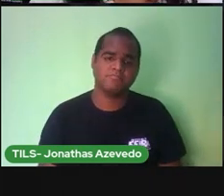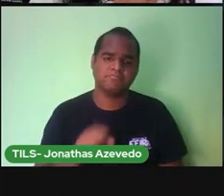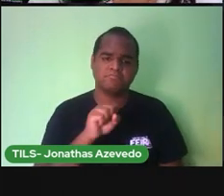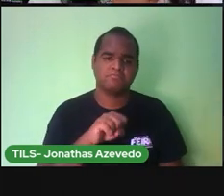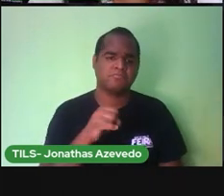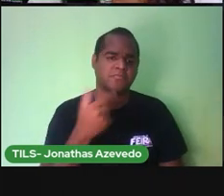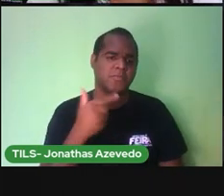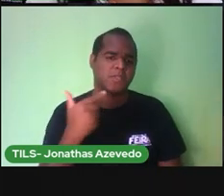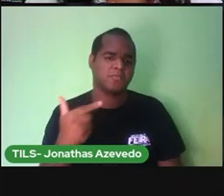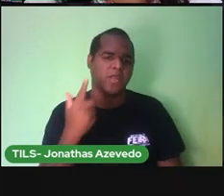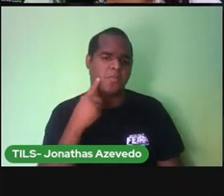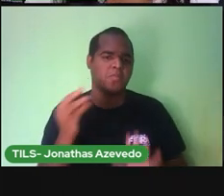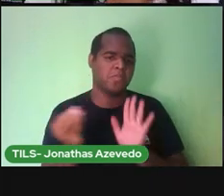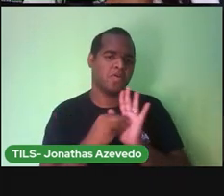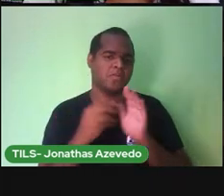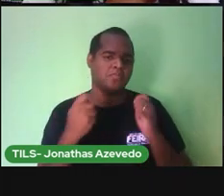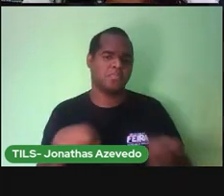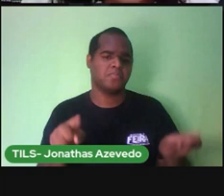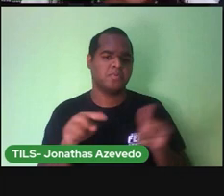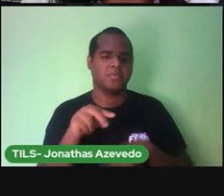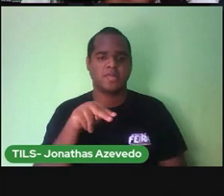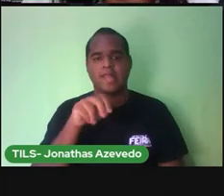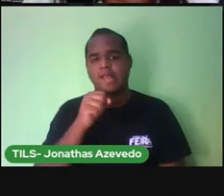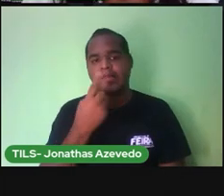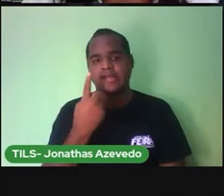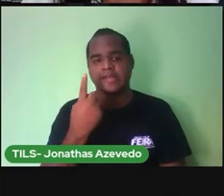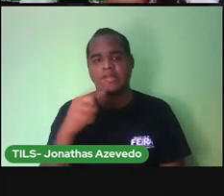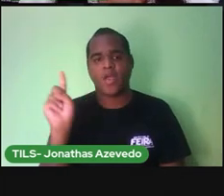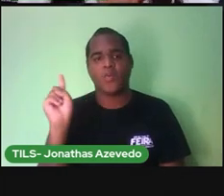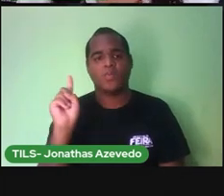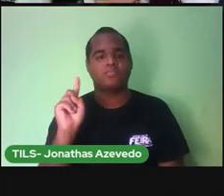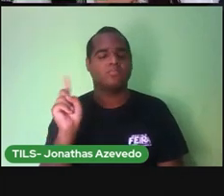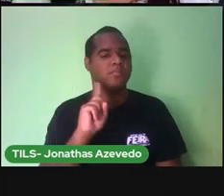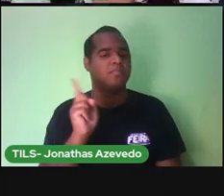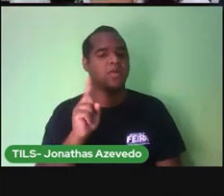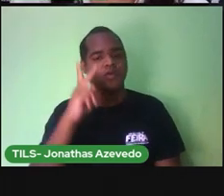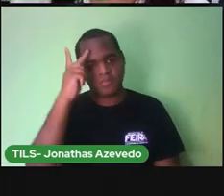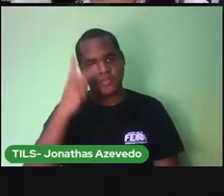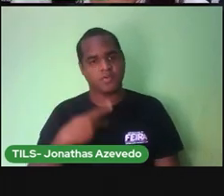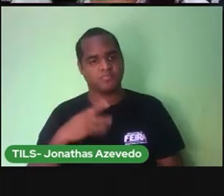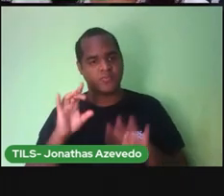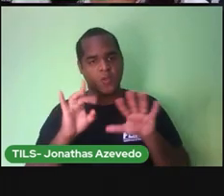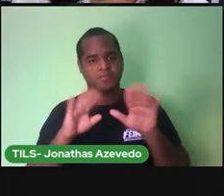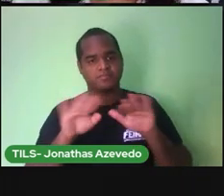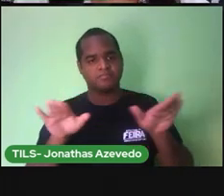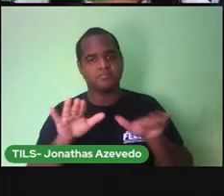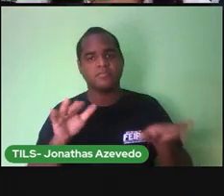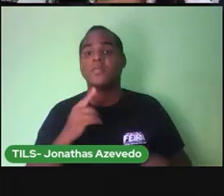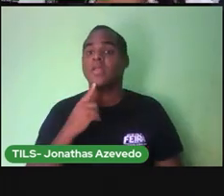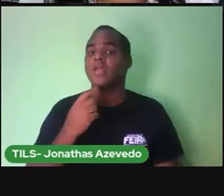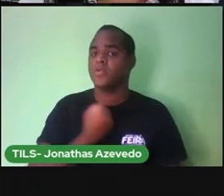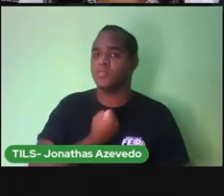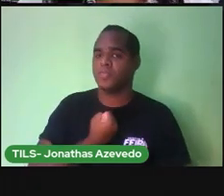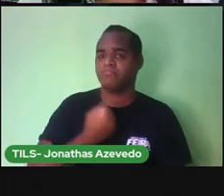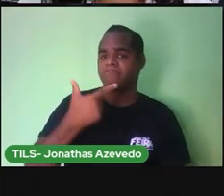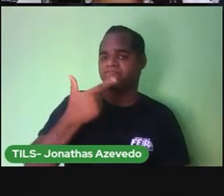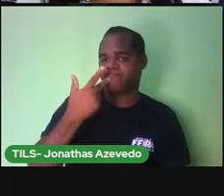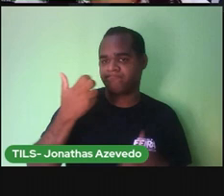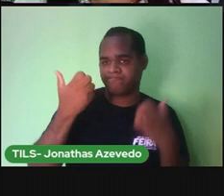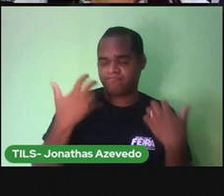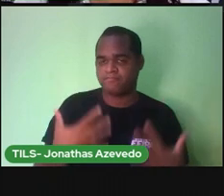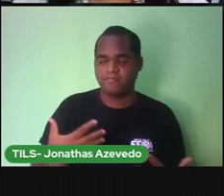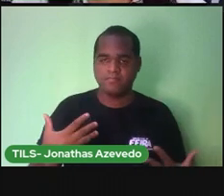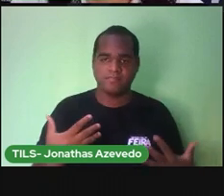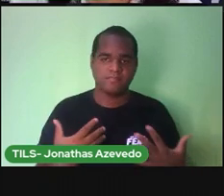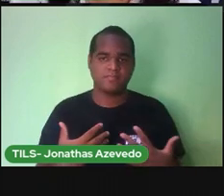também Coloca aqui não Essa resposta É pessoal Na questão número dois Agora é a sua